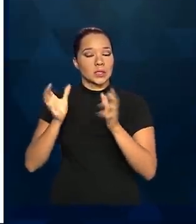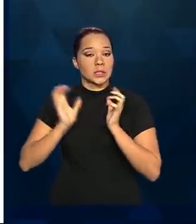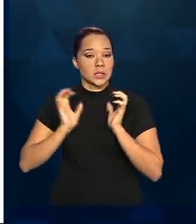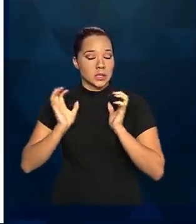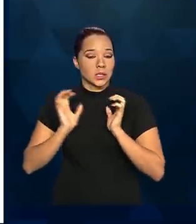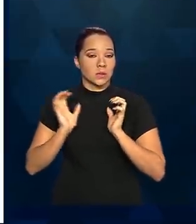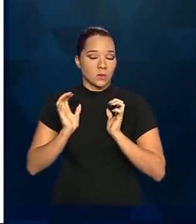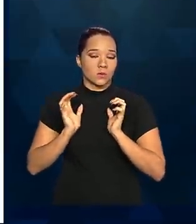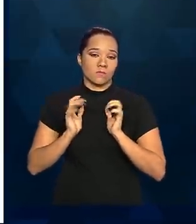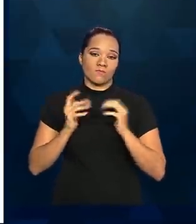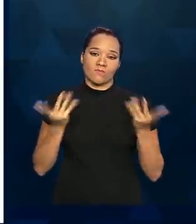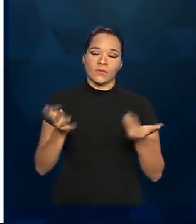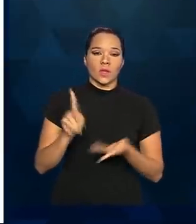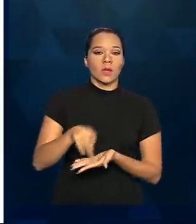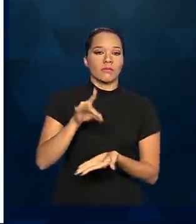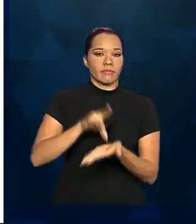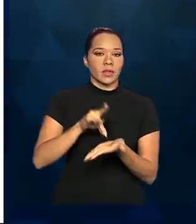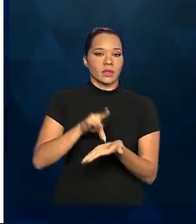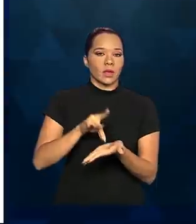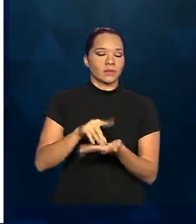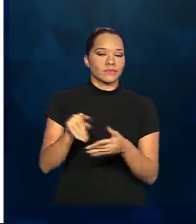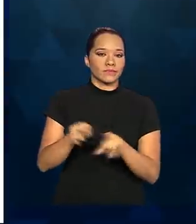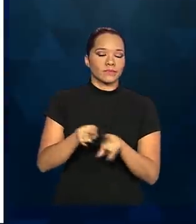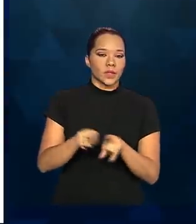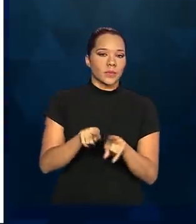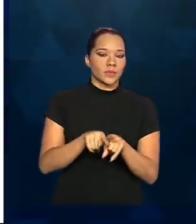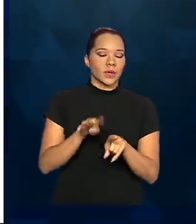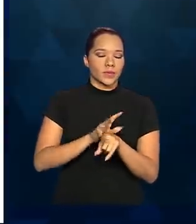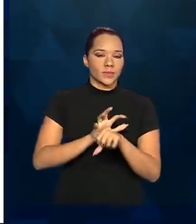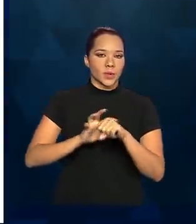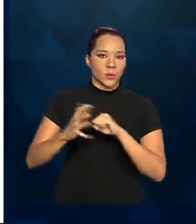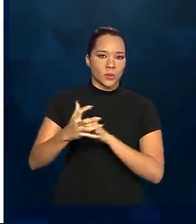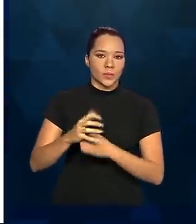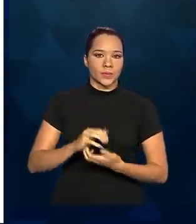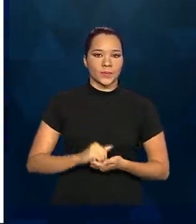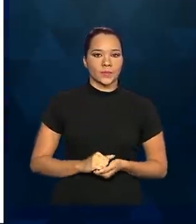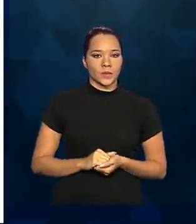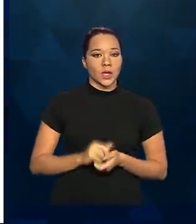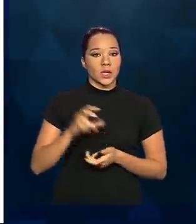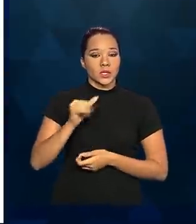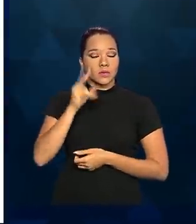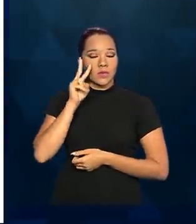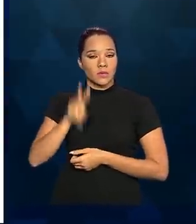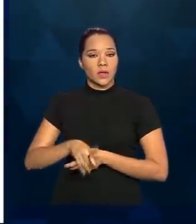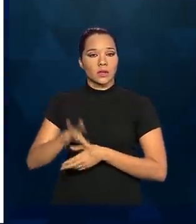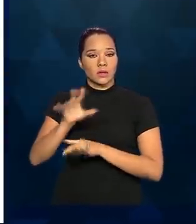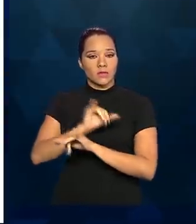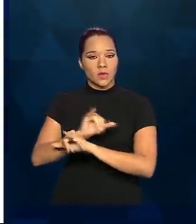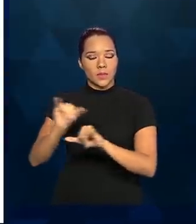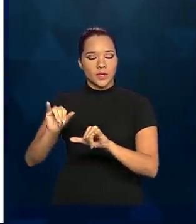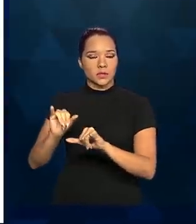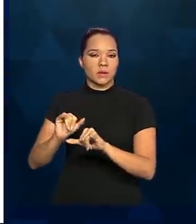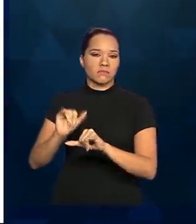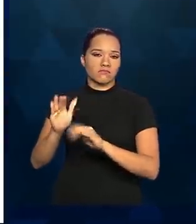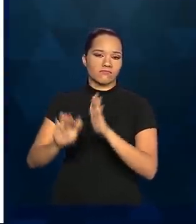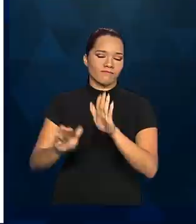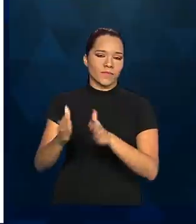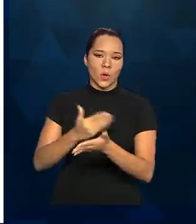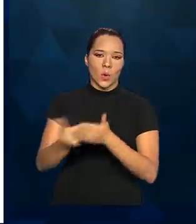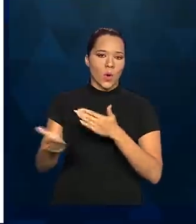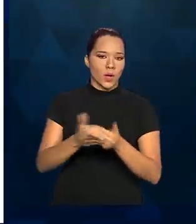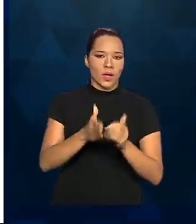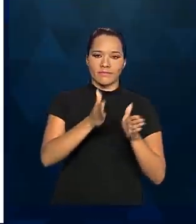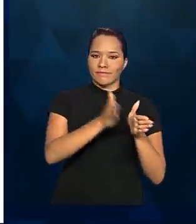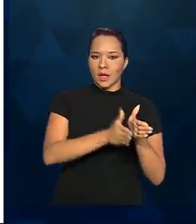e isso é verdade também para a Covid-19. Se nós pegarmos o dado de, basicamente, qualquer uma das